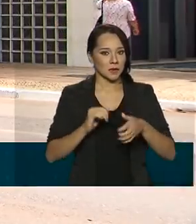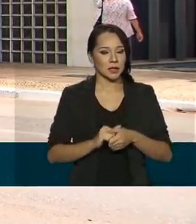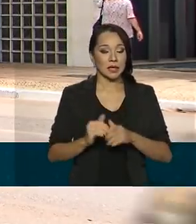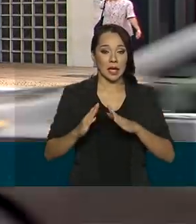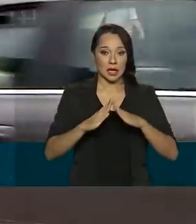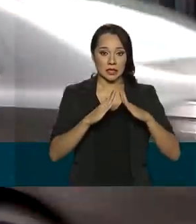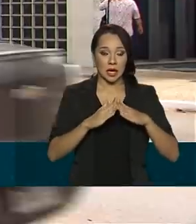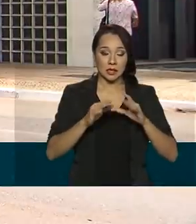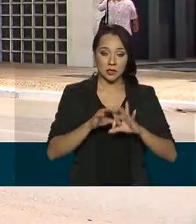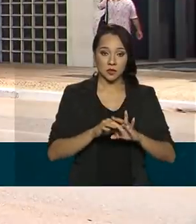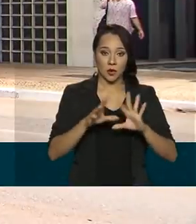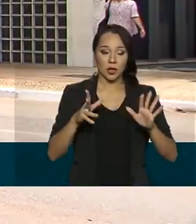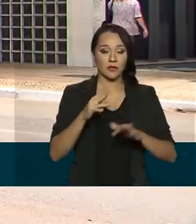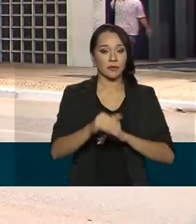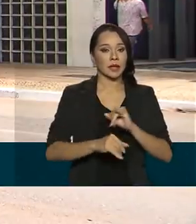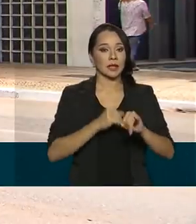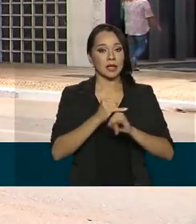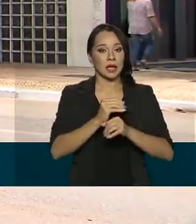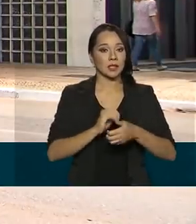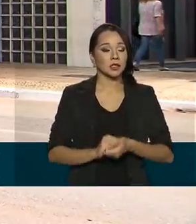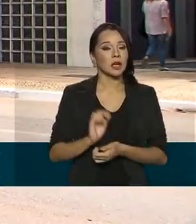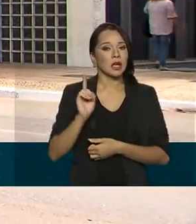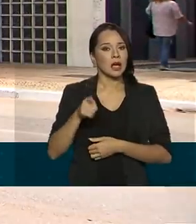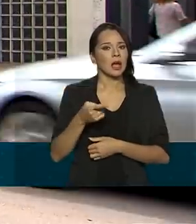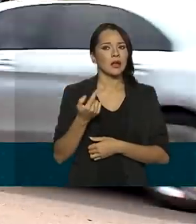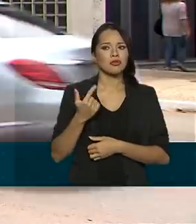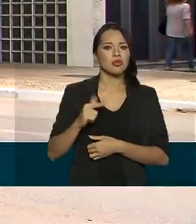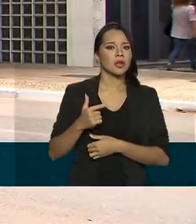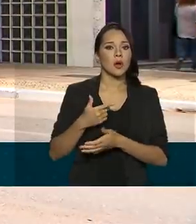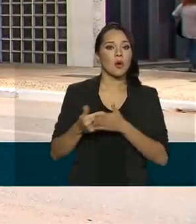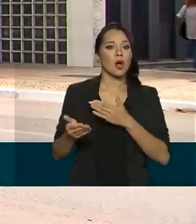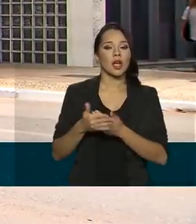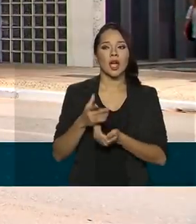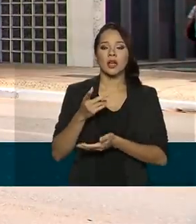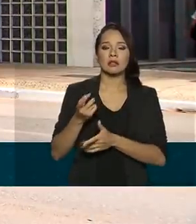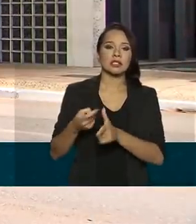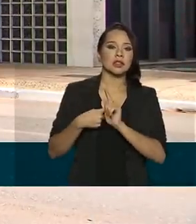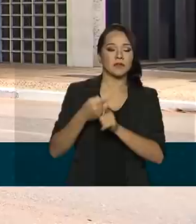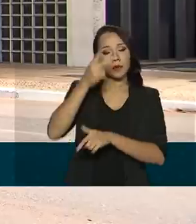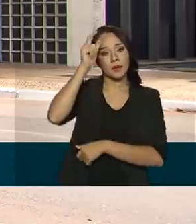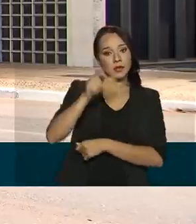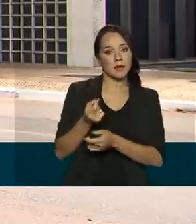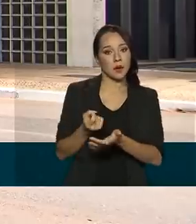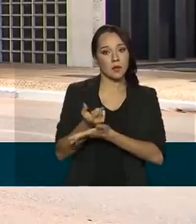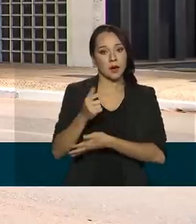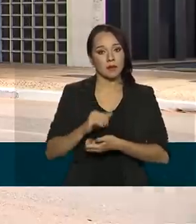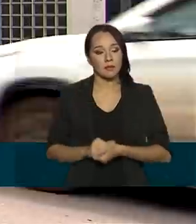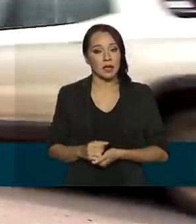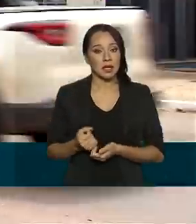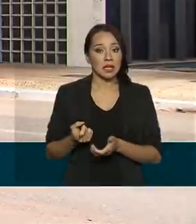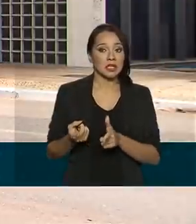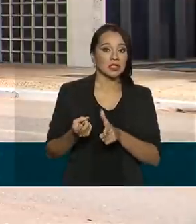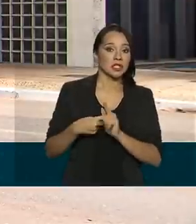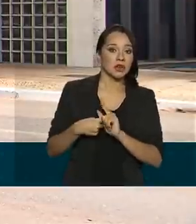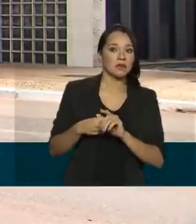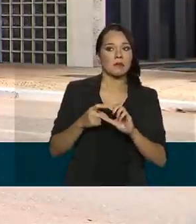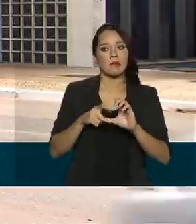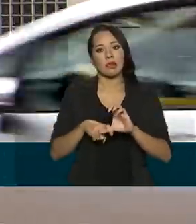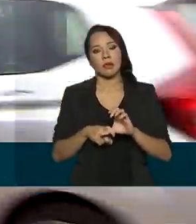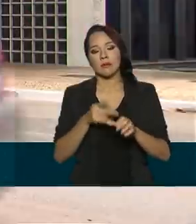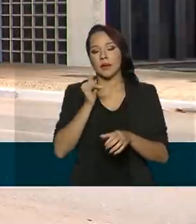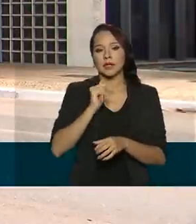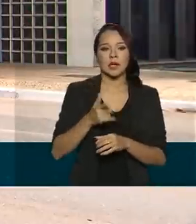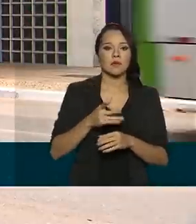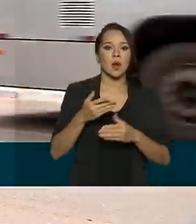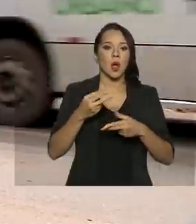imóveis disponíveis pela internet são livres de qualquer ônus para o comprador. Dívidas pendentes, como